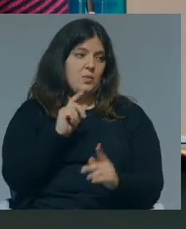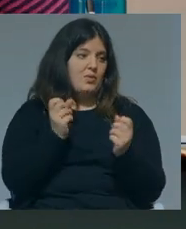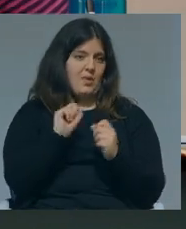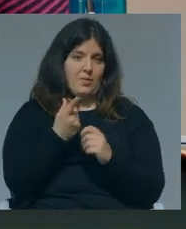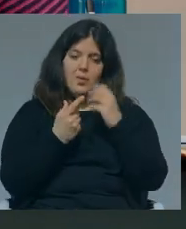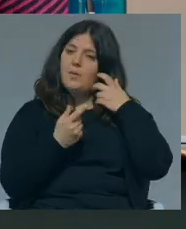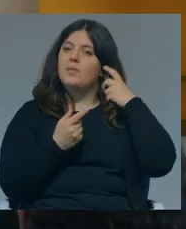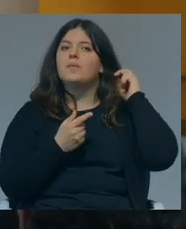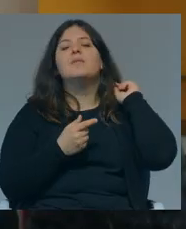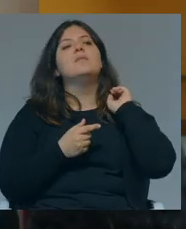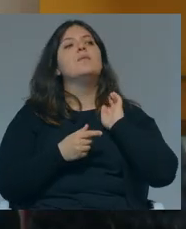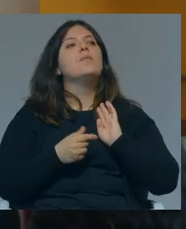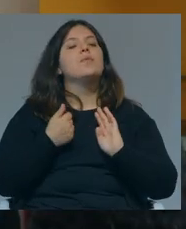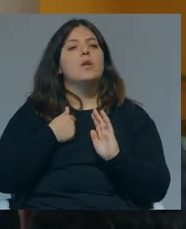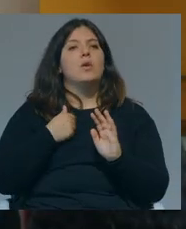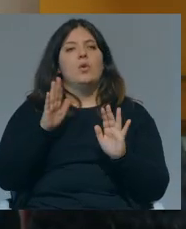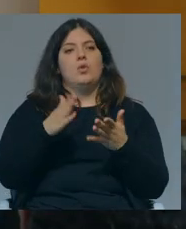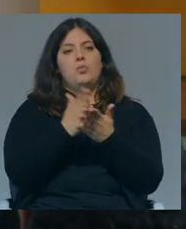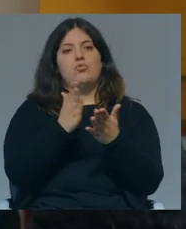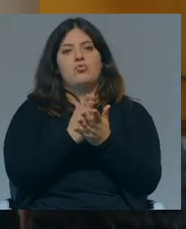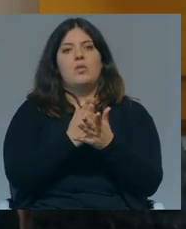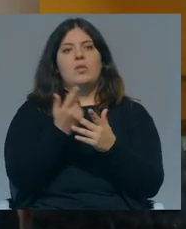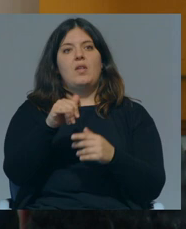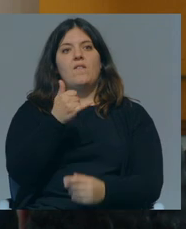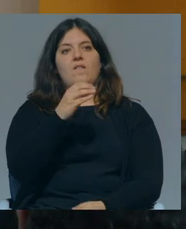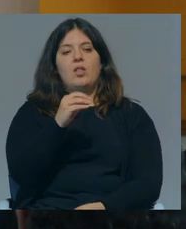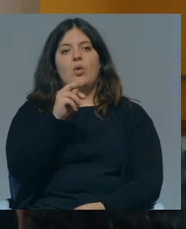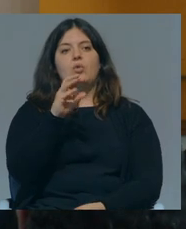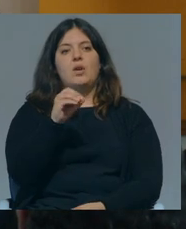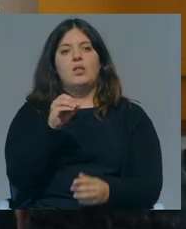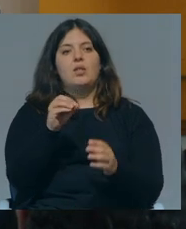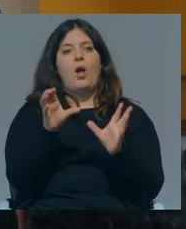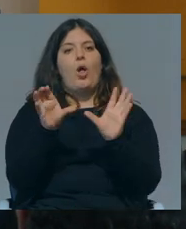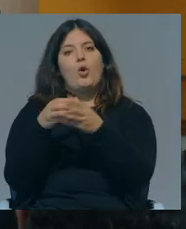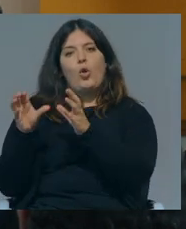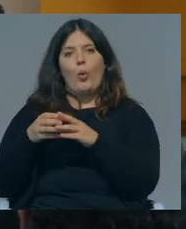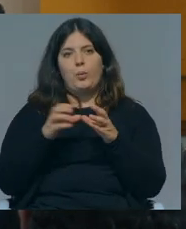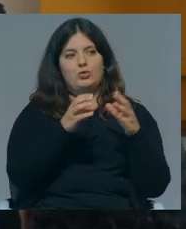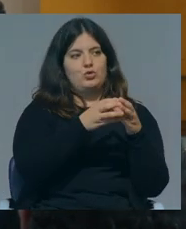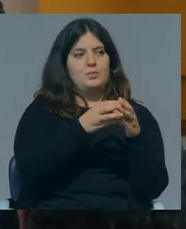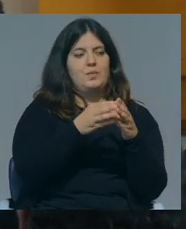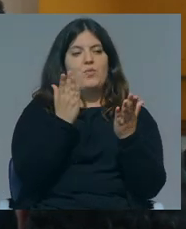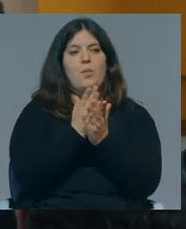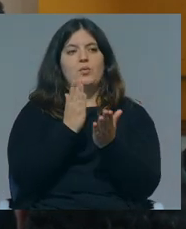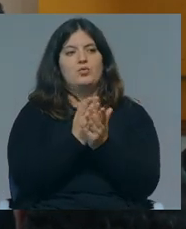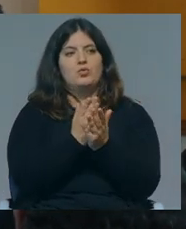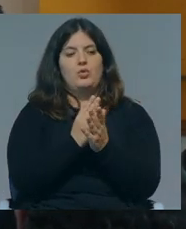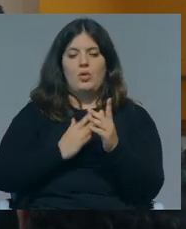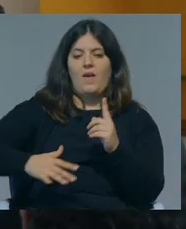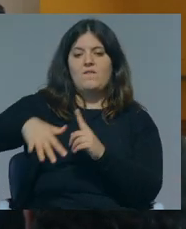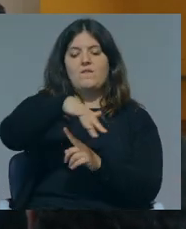Diz, diz então, tu é que estás no terreno. Eu como estou numa escola que tem para aí 20 ou 30 clubes e é uma escola dos arredores de